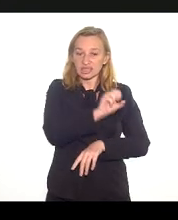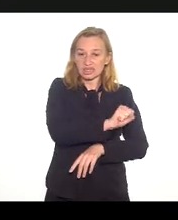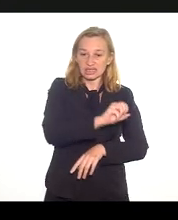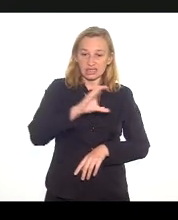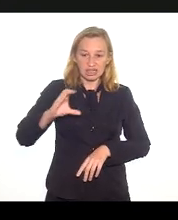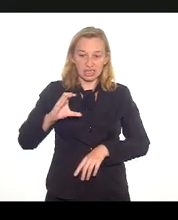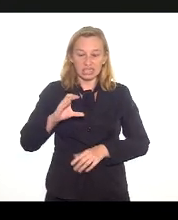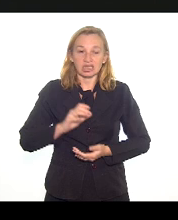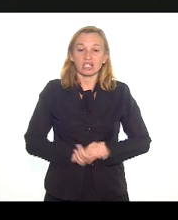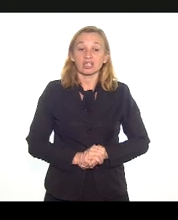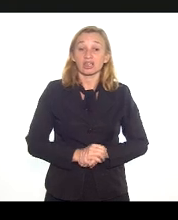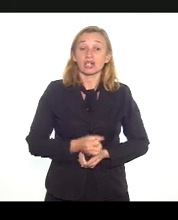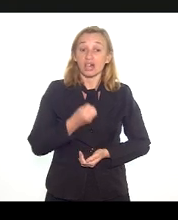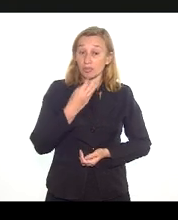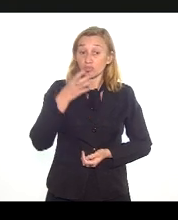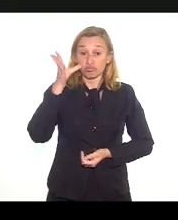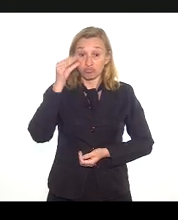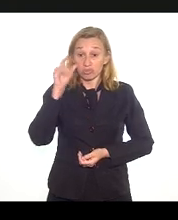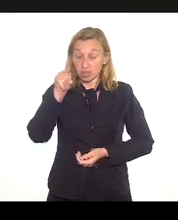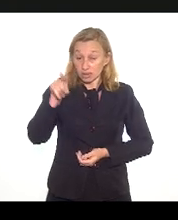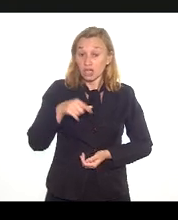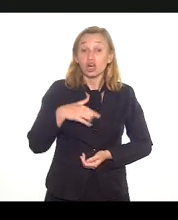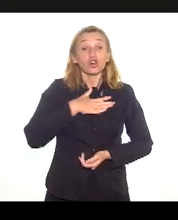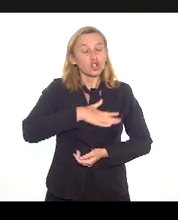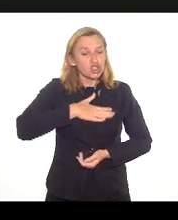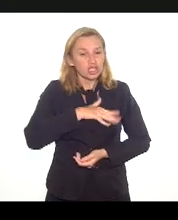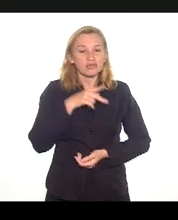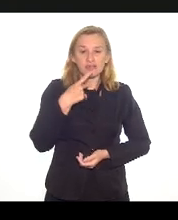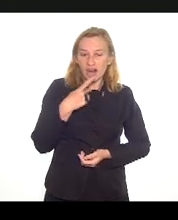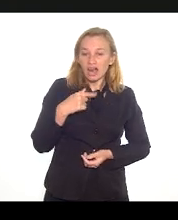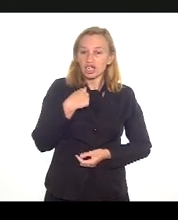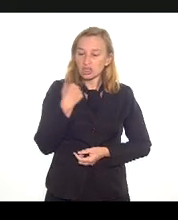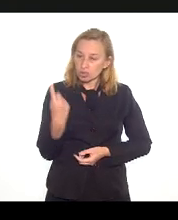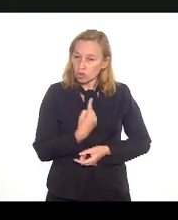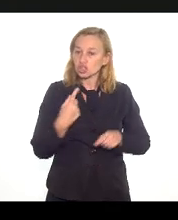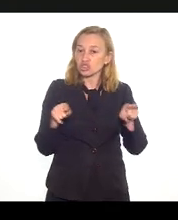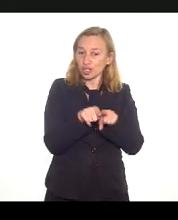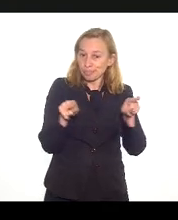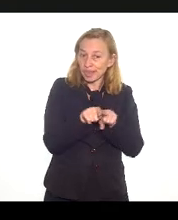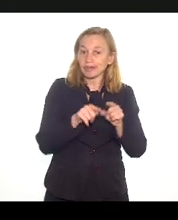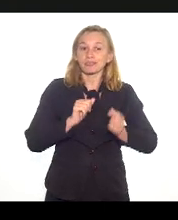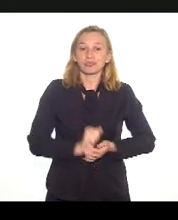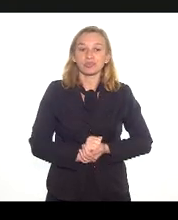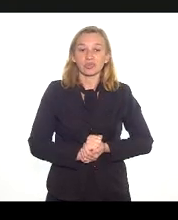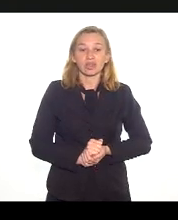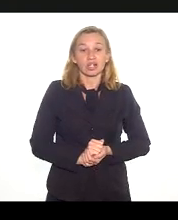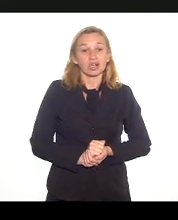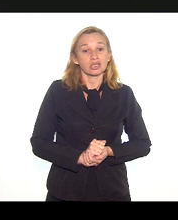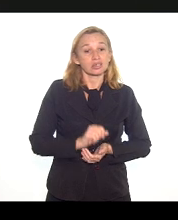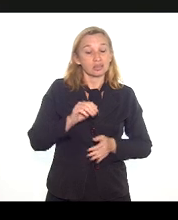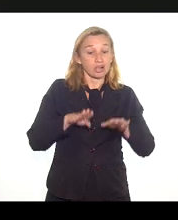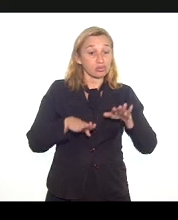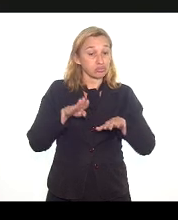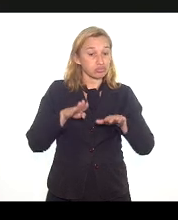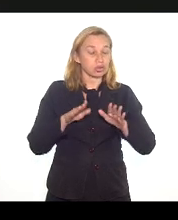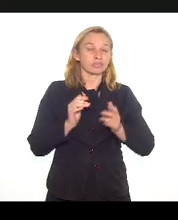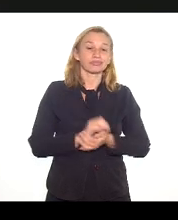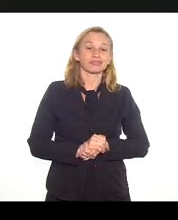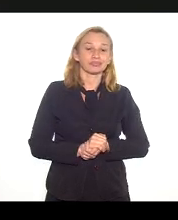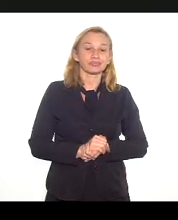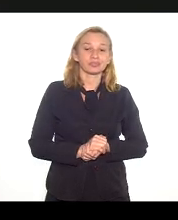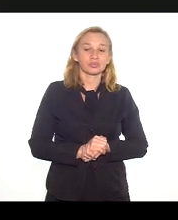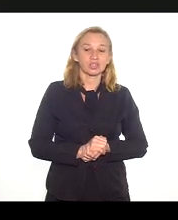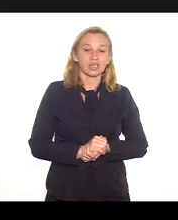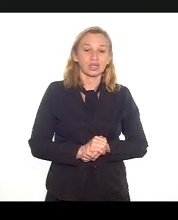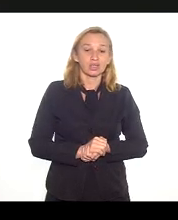pode ser bastante interessante. Eu gostaria de dizer que a gente também está com as bússolas muito avaliadas. Primeiro que a gente não teve